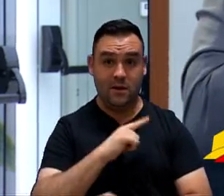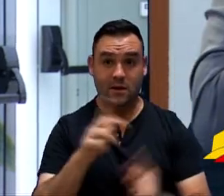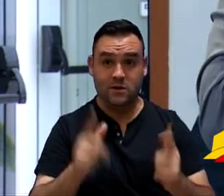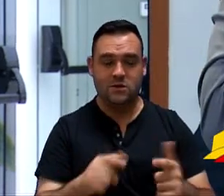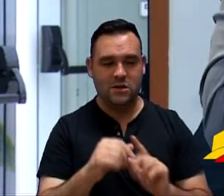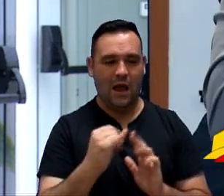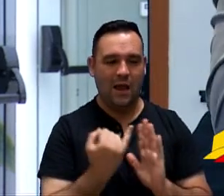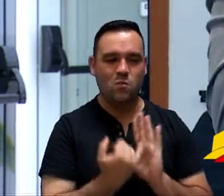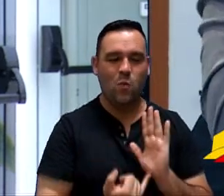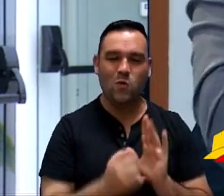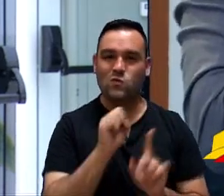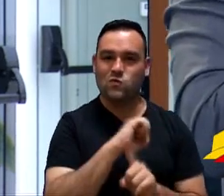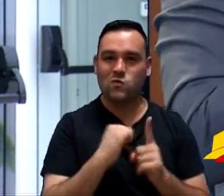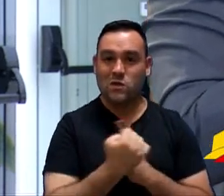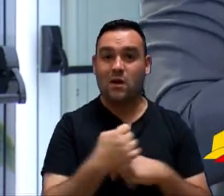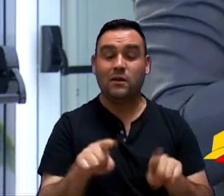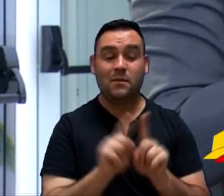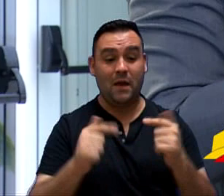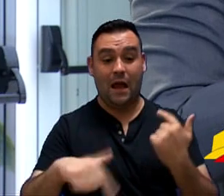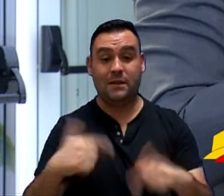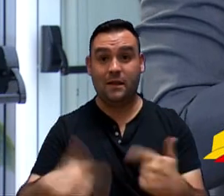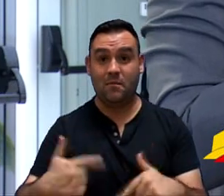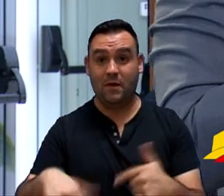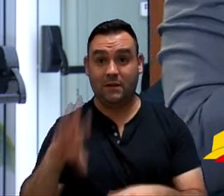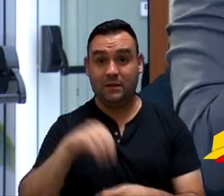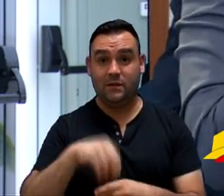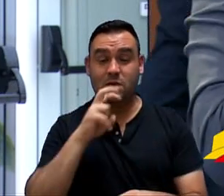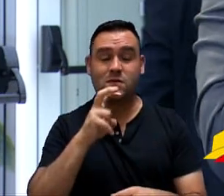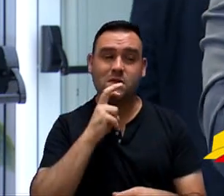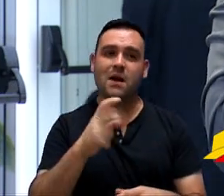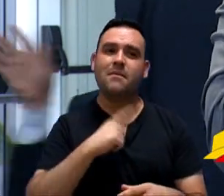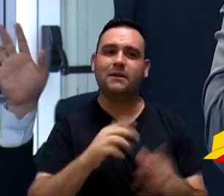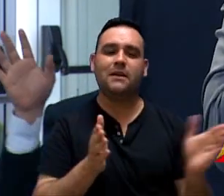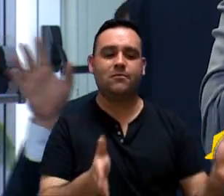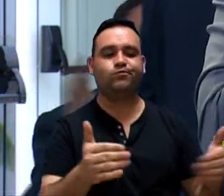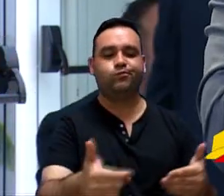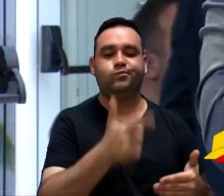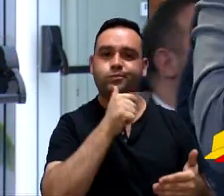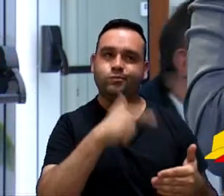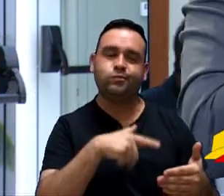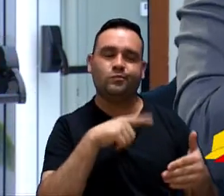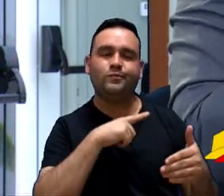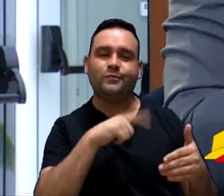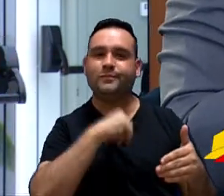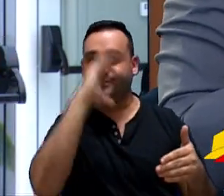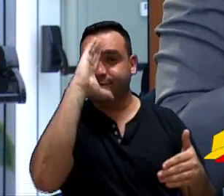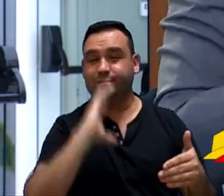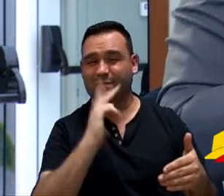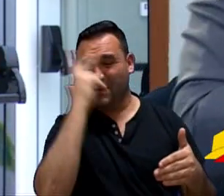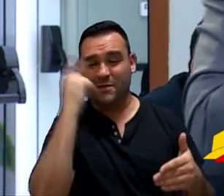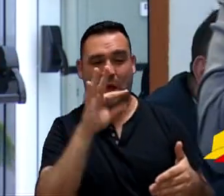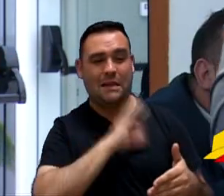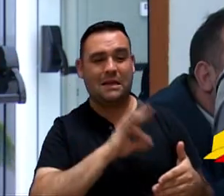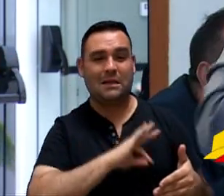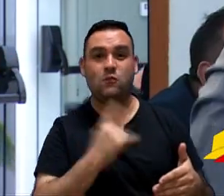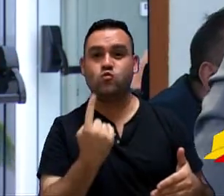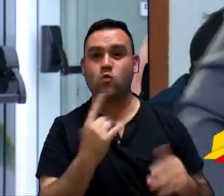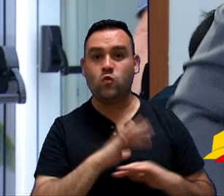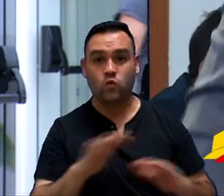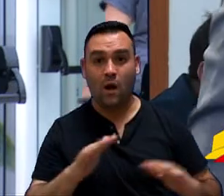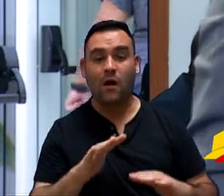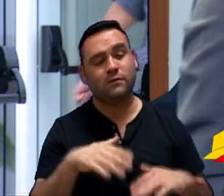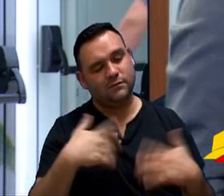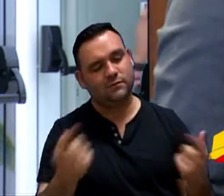da tarifa social, o trabalhador de Sorocaba tem direito à caixa da água gratuita. Aquele casal que ganha só um salário mínimo.